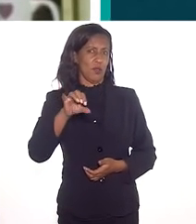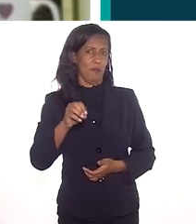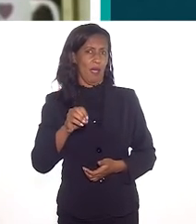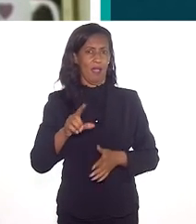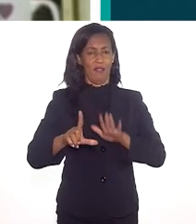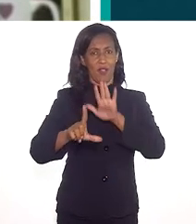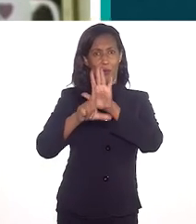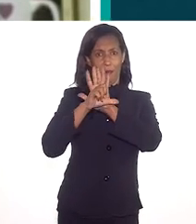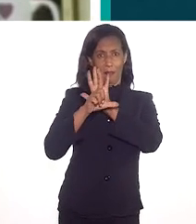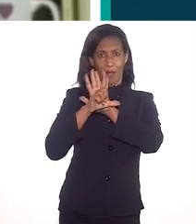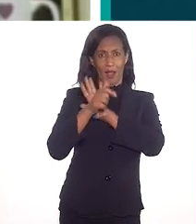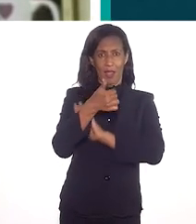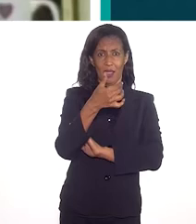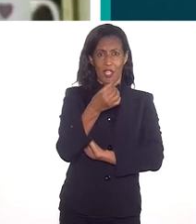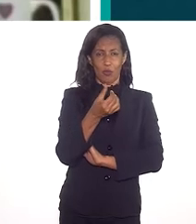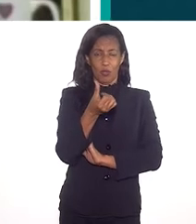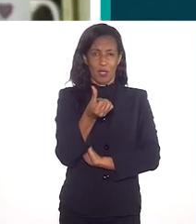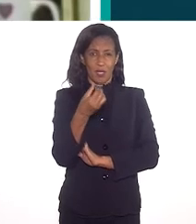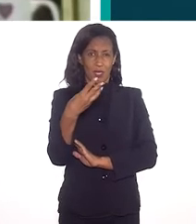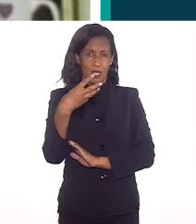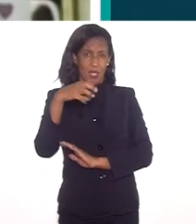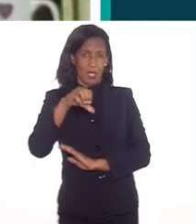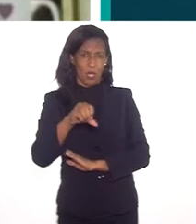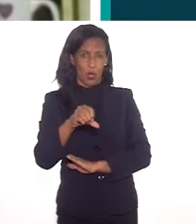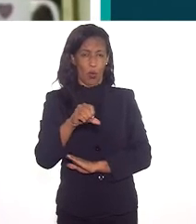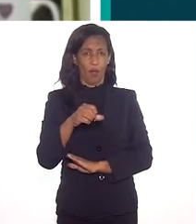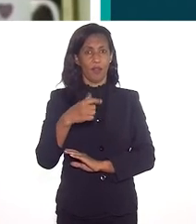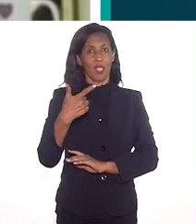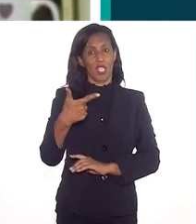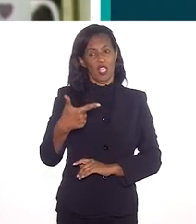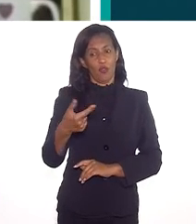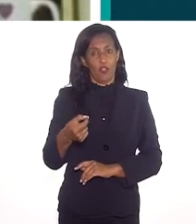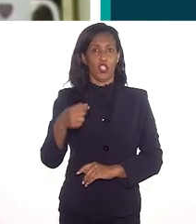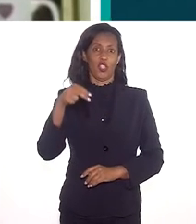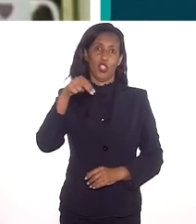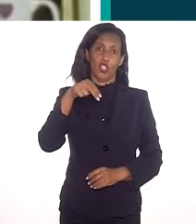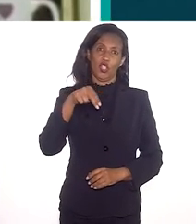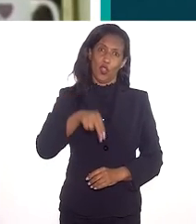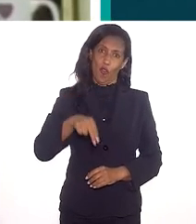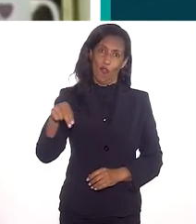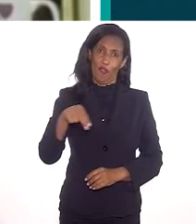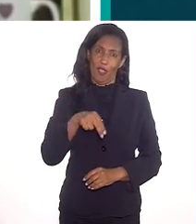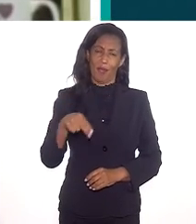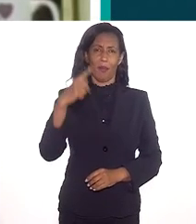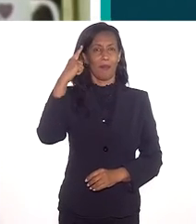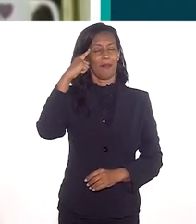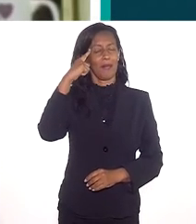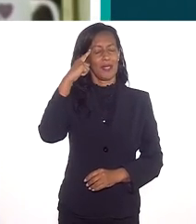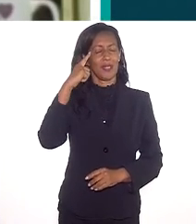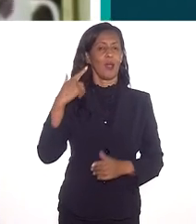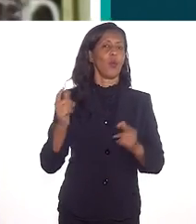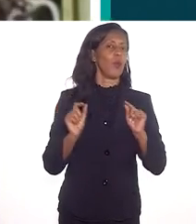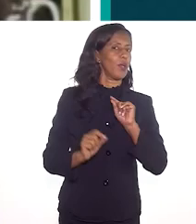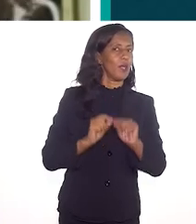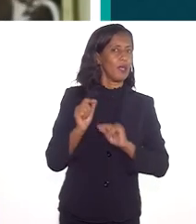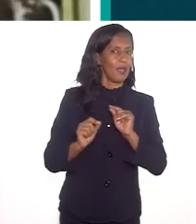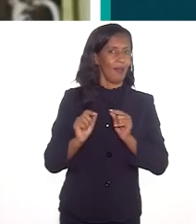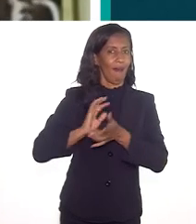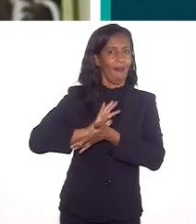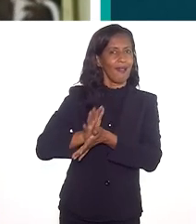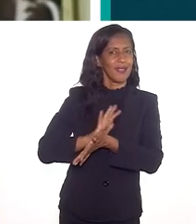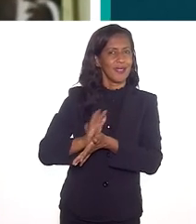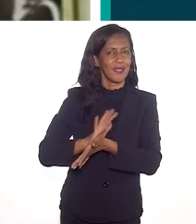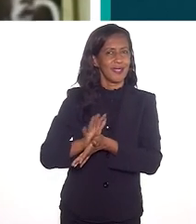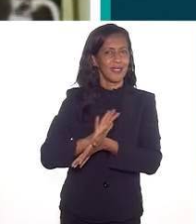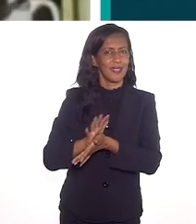do 13 de maio. Não por acaso vem aí com a lei 10.639 o 20 de novembro para nós repensarmos, mas a gente tem